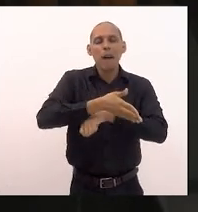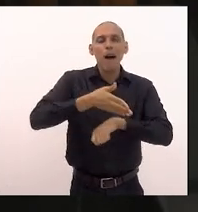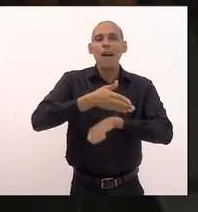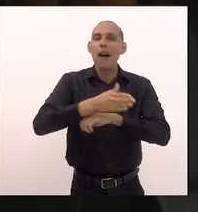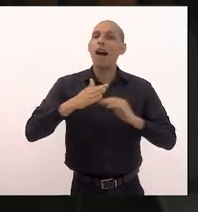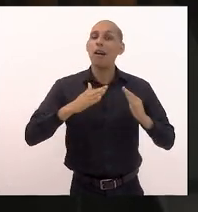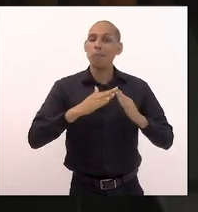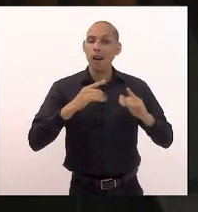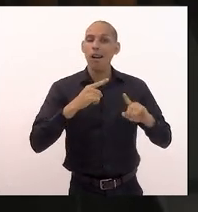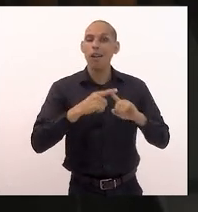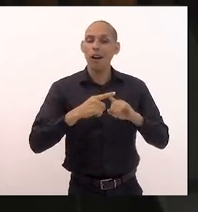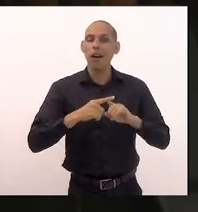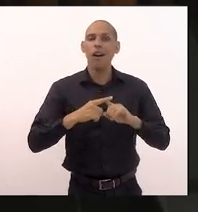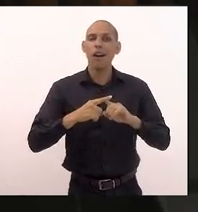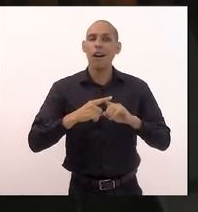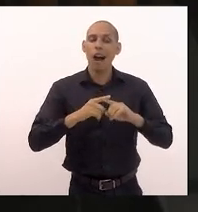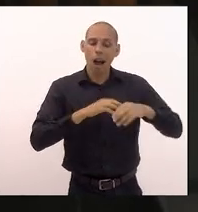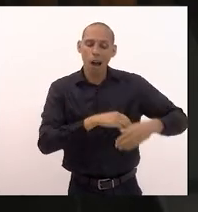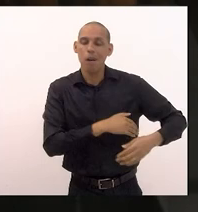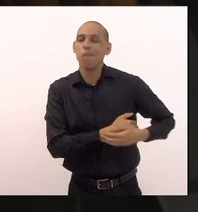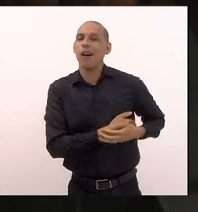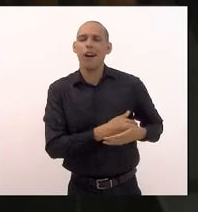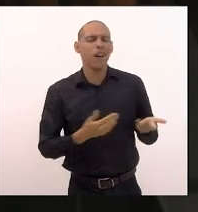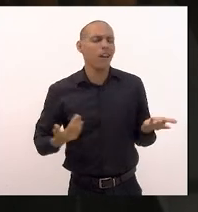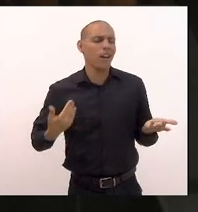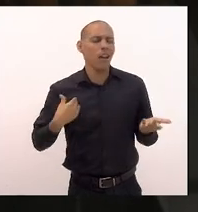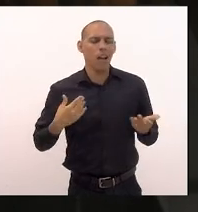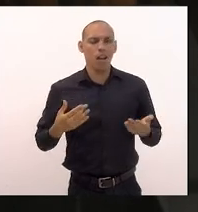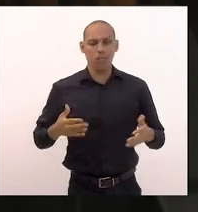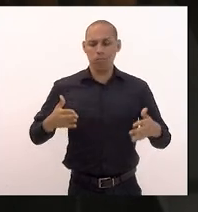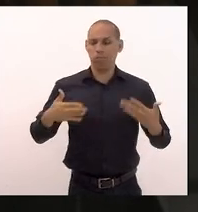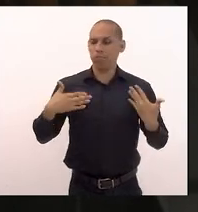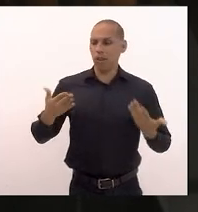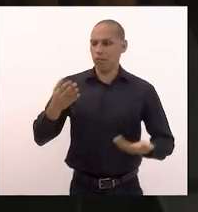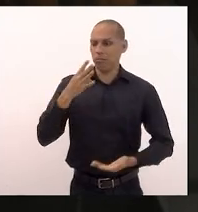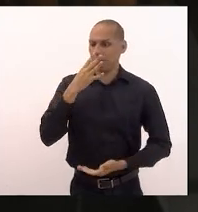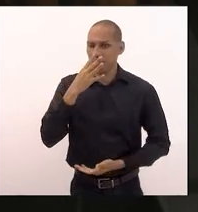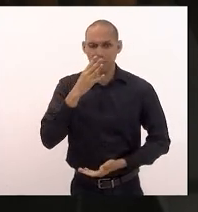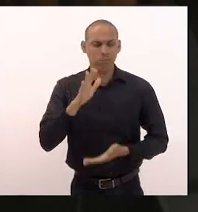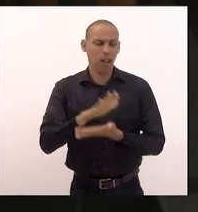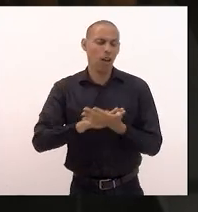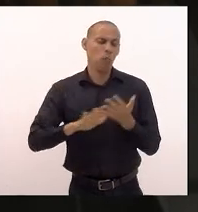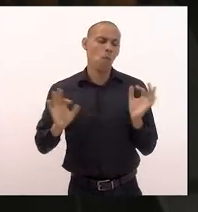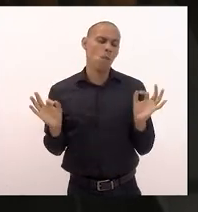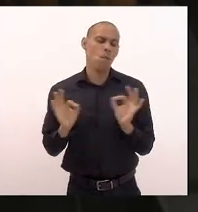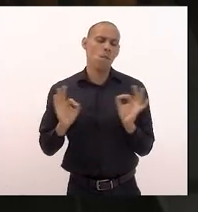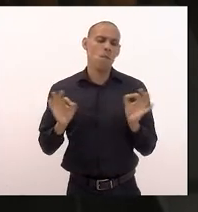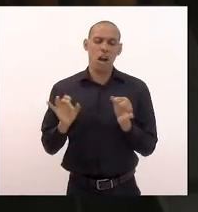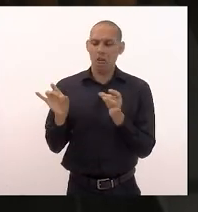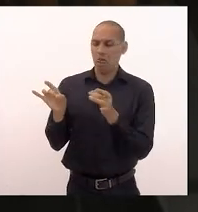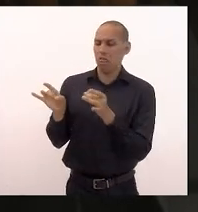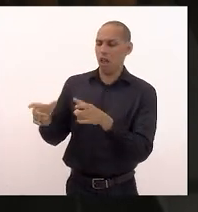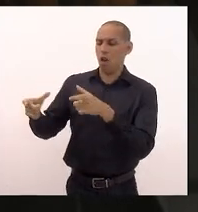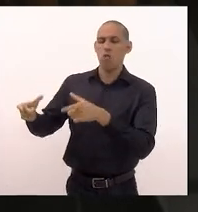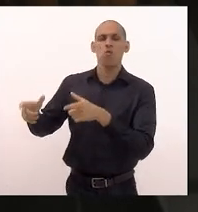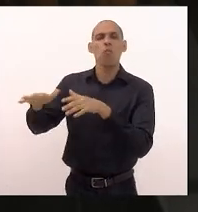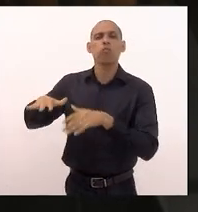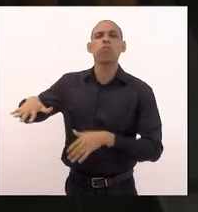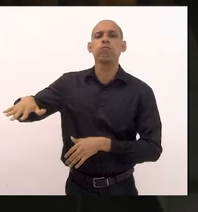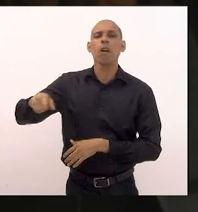cultos evangélicos não me admirará o senhor largar as regiões que o senhor frequenta